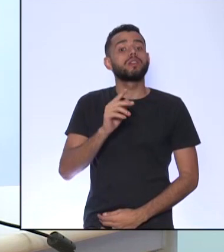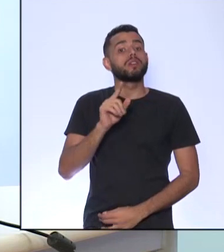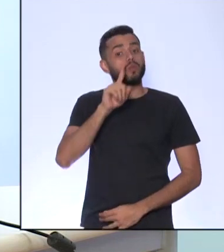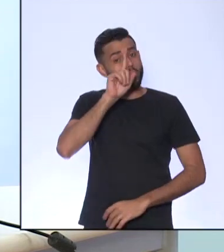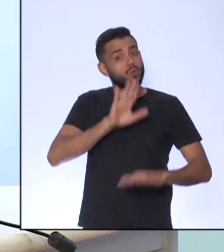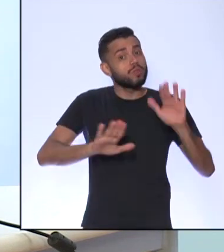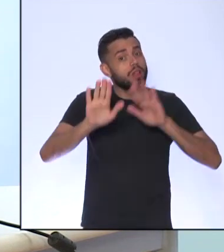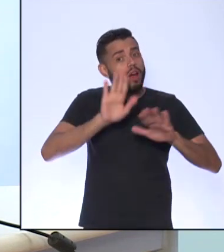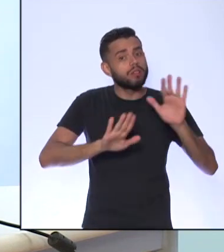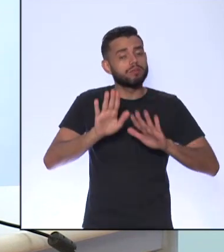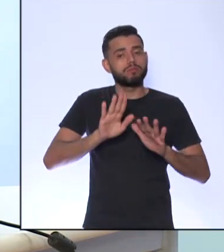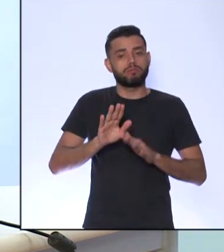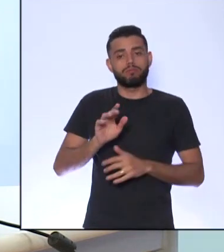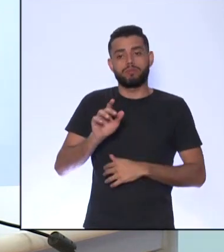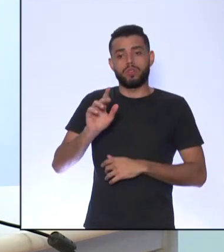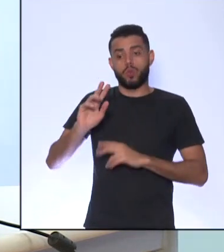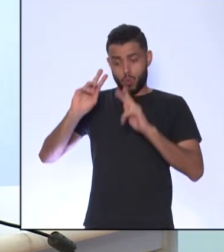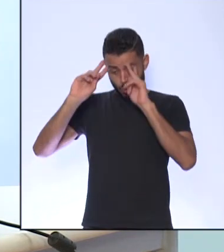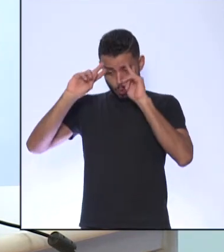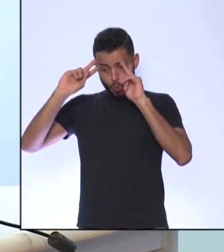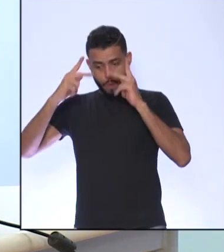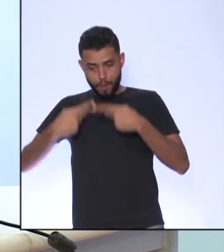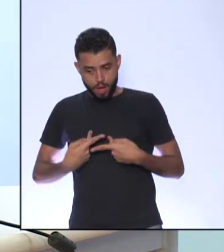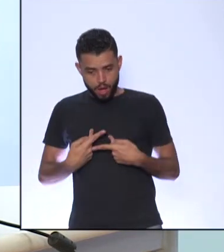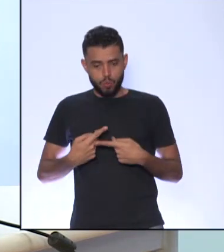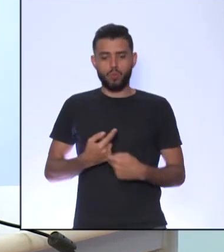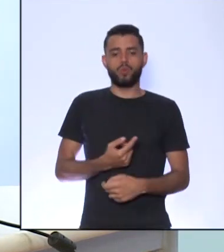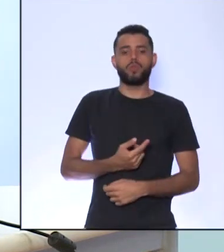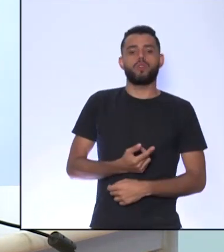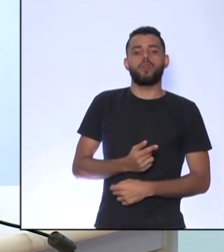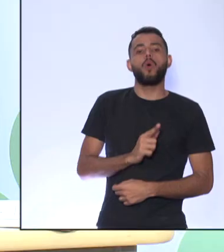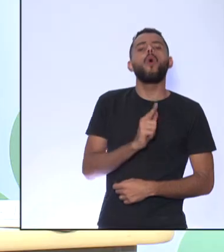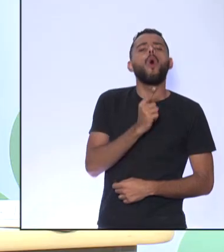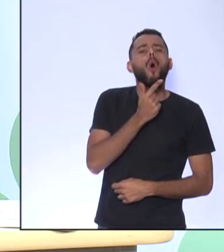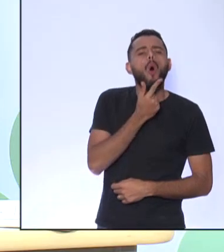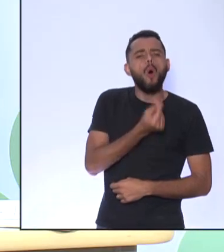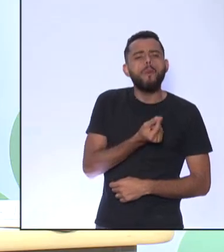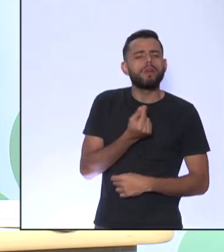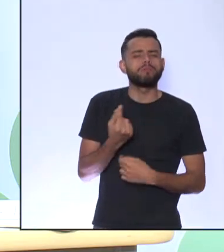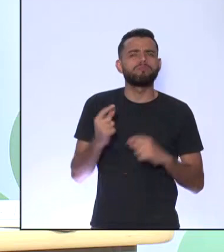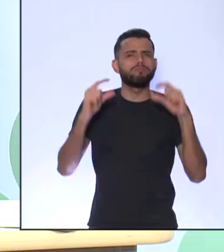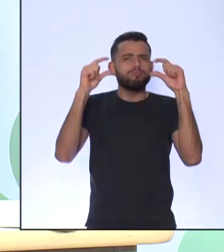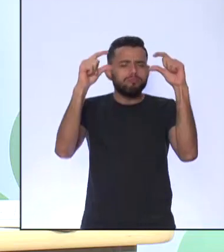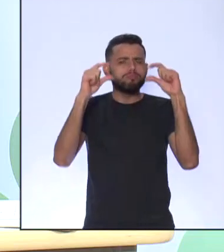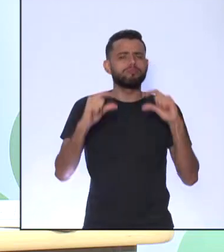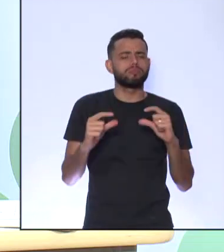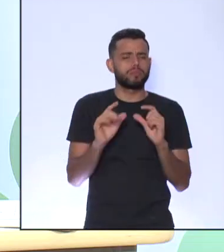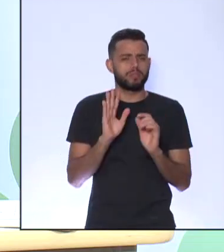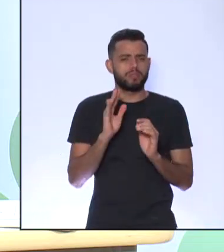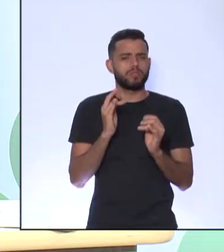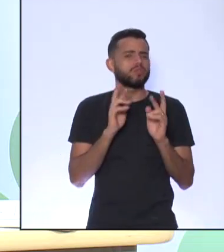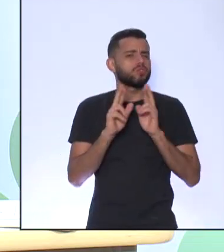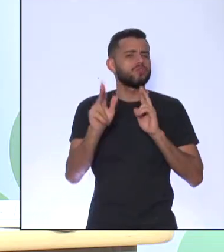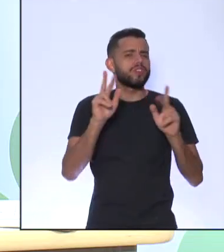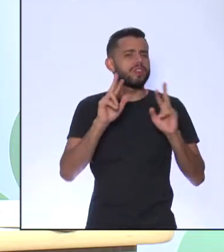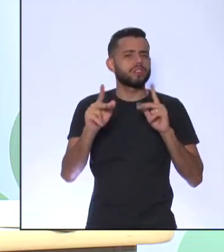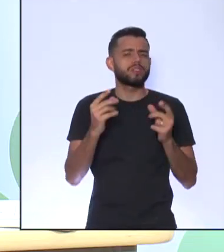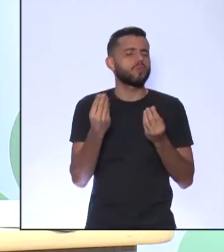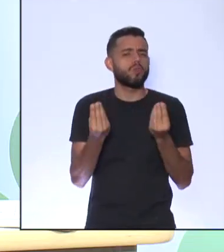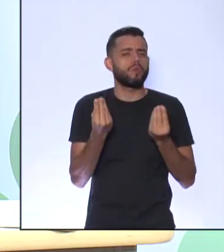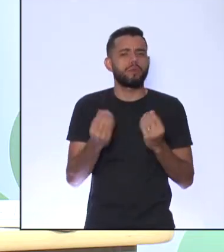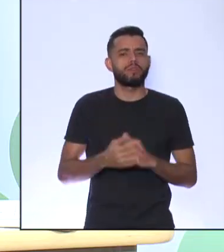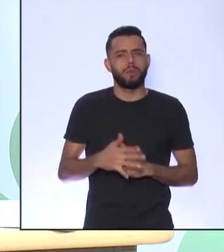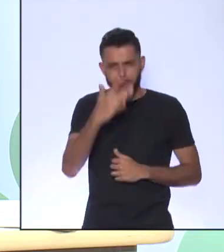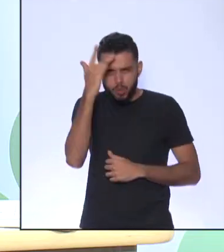homem Nesses dois fragmentos Alguém falou sobre isso no chat, Paula? Não, só a Ayla apontou essa questão De eles citarem